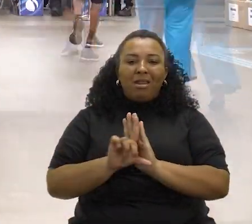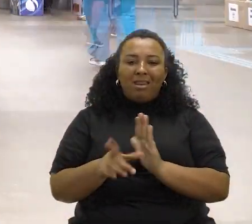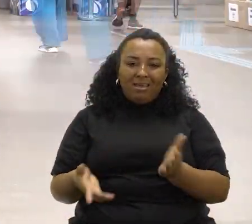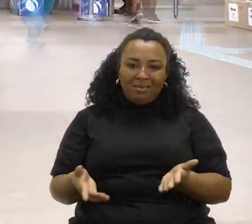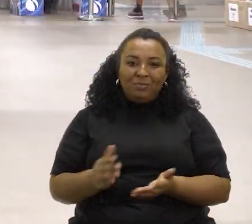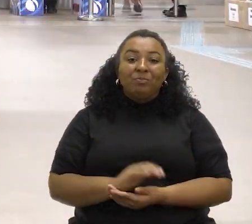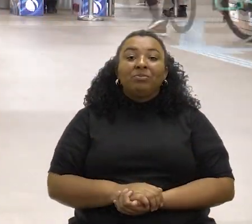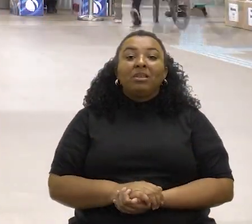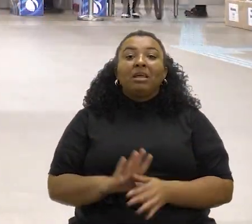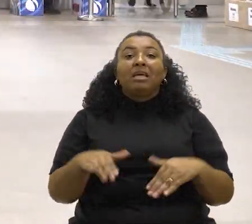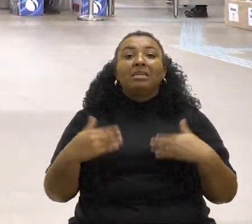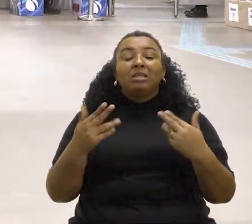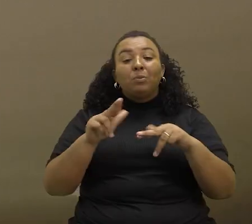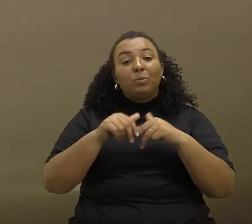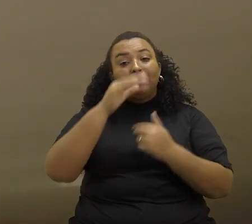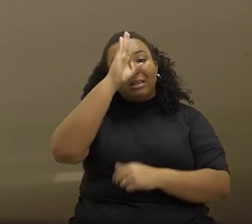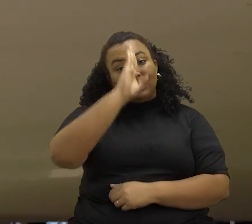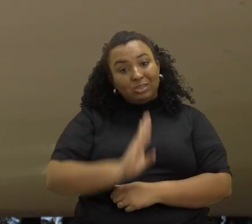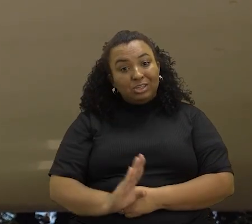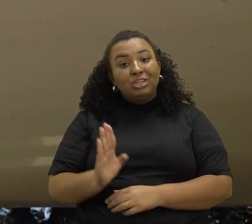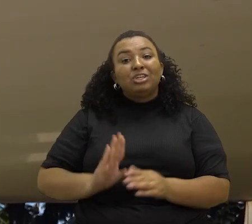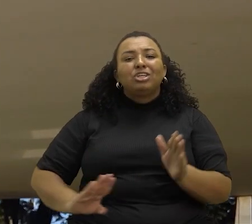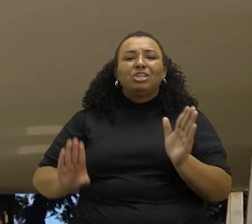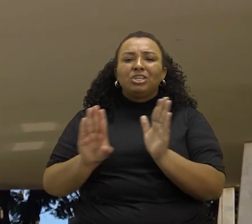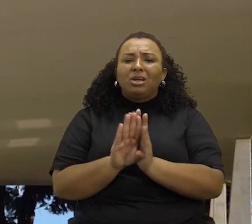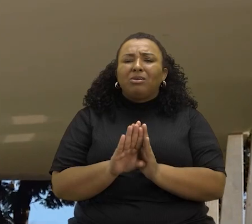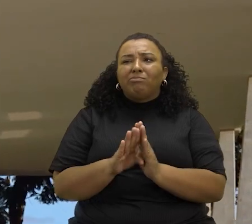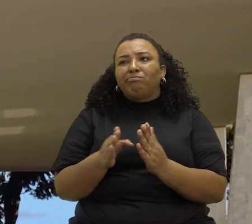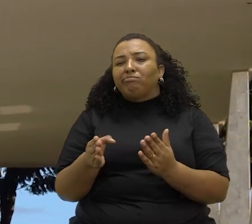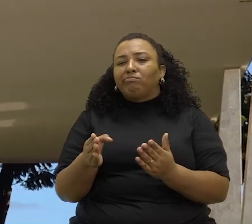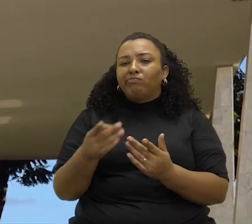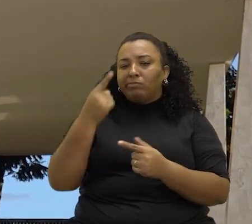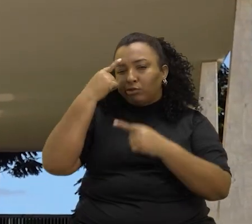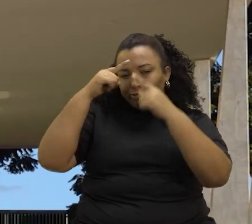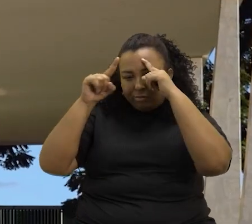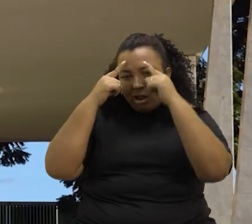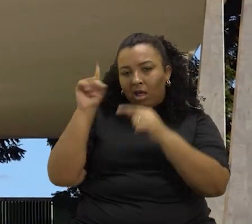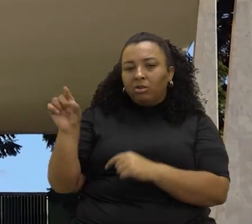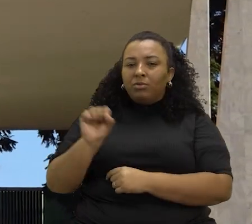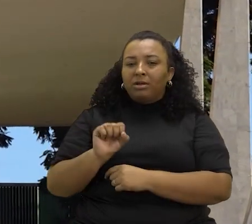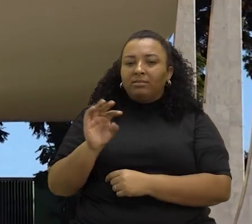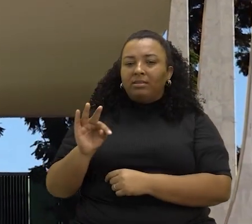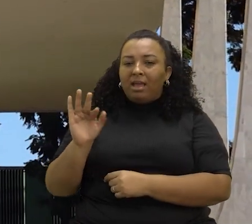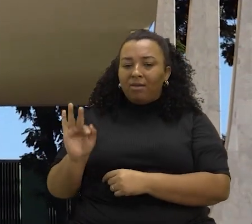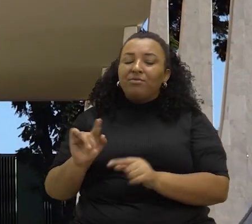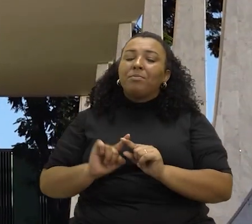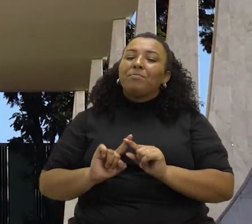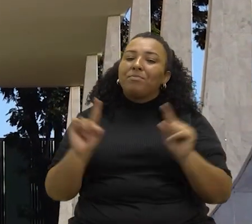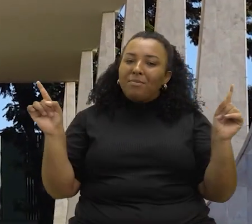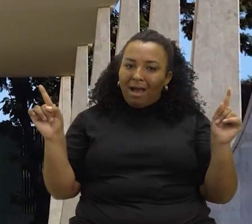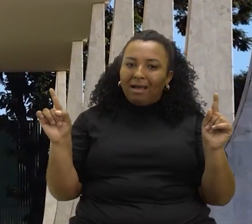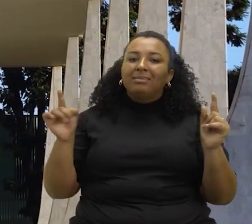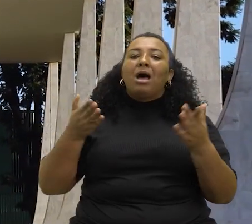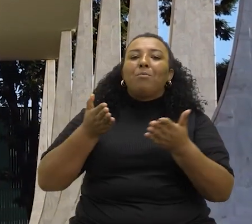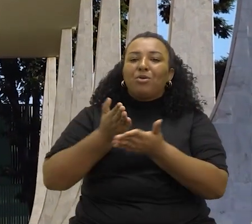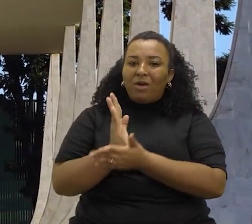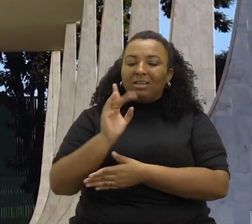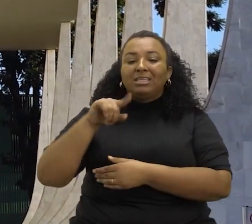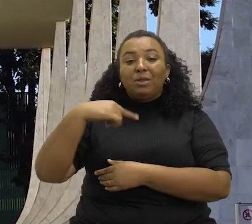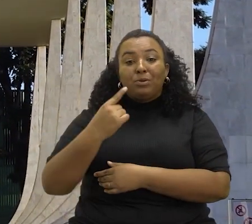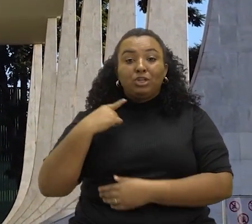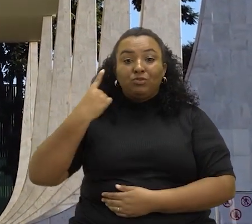conforme previsto em lei. Uma gratuidade que chegou a ser questionada no STF, mas que foi